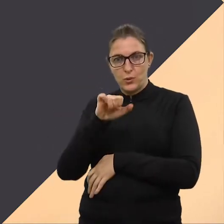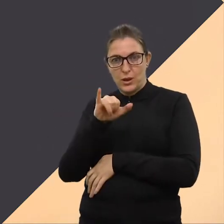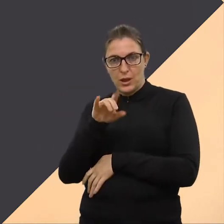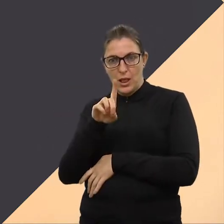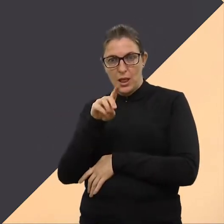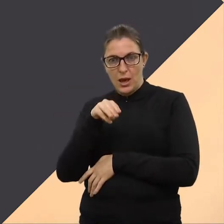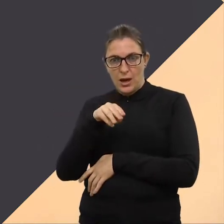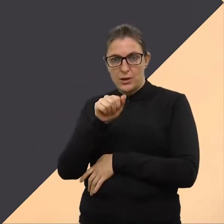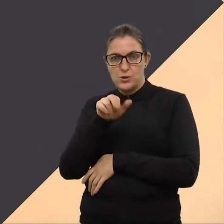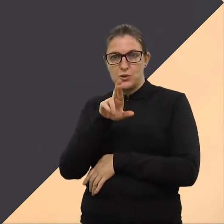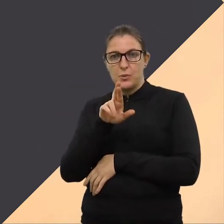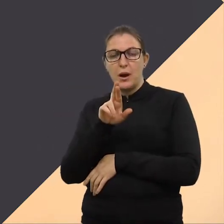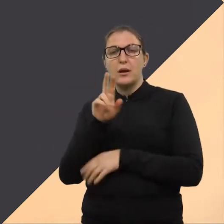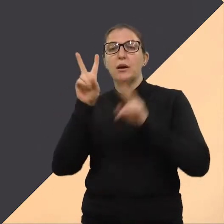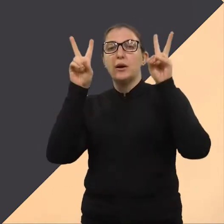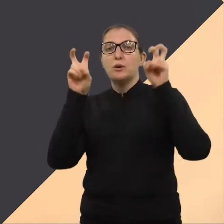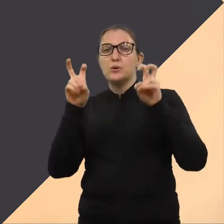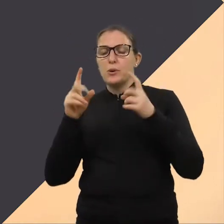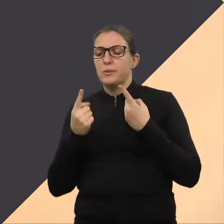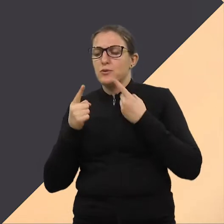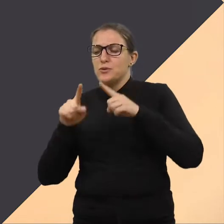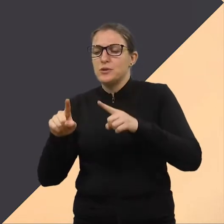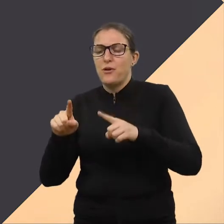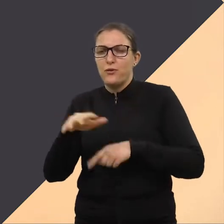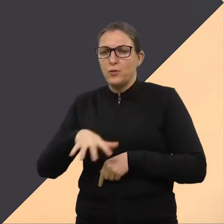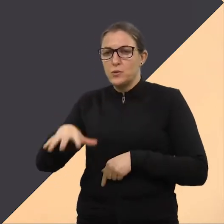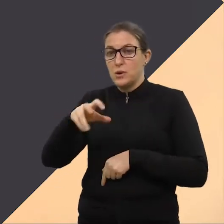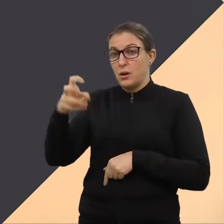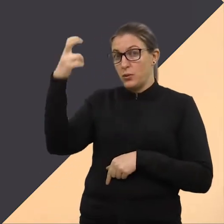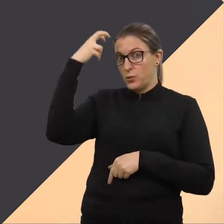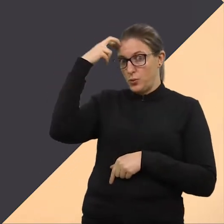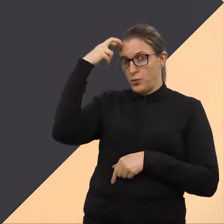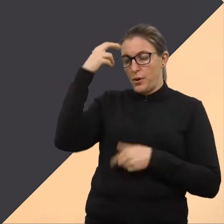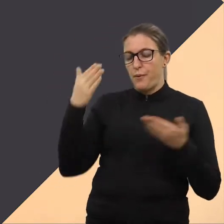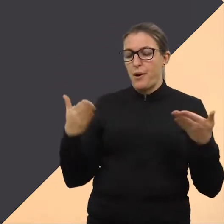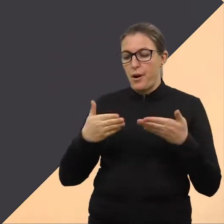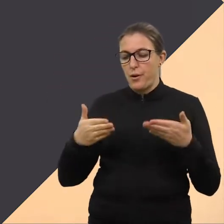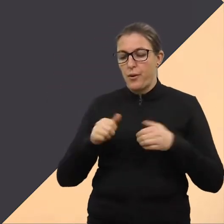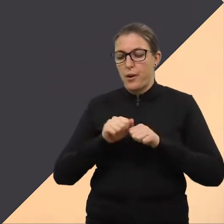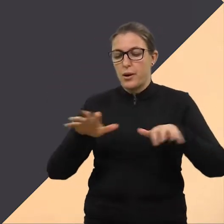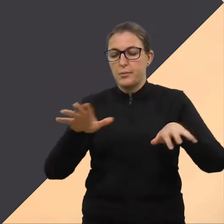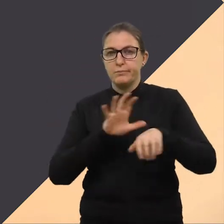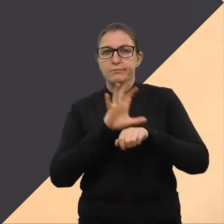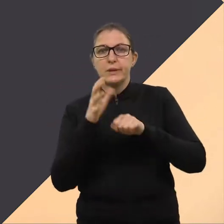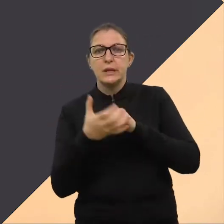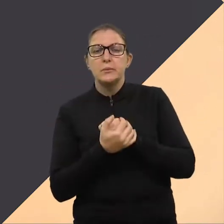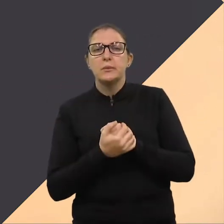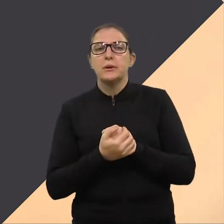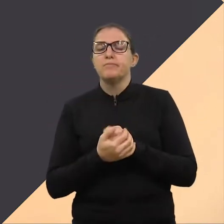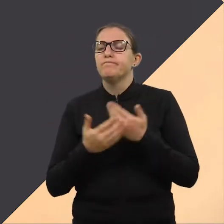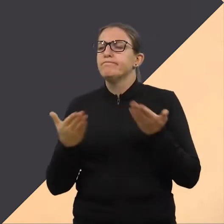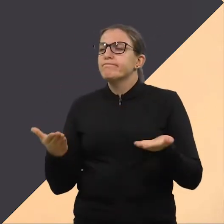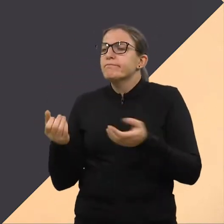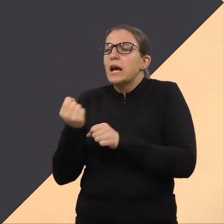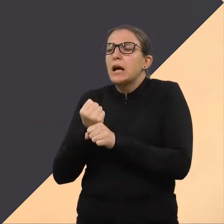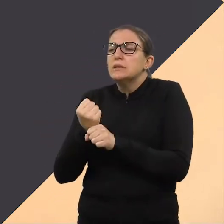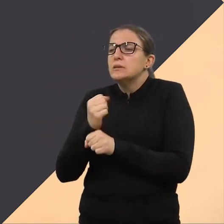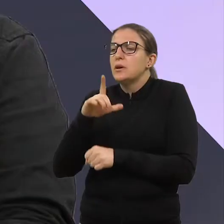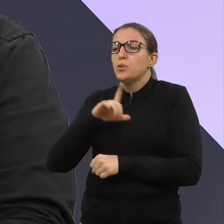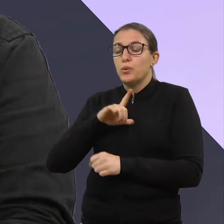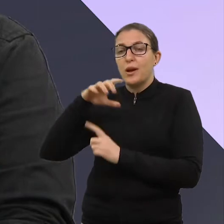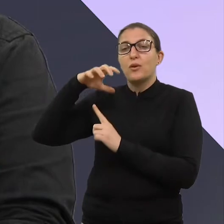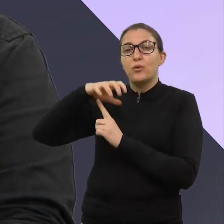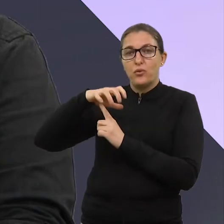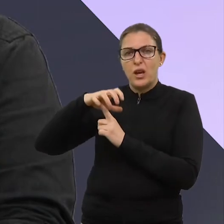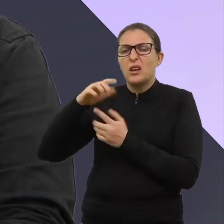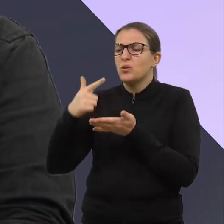Alves, sobre os desafios do setor em meio à pandemia. Ney de Mar, a Feira do Livro sai esse ano?